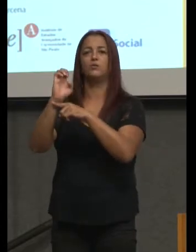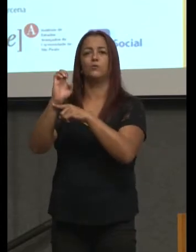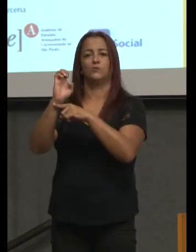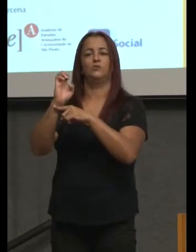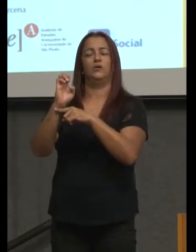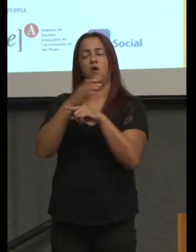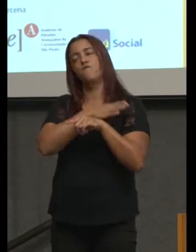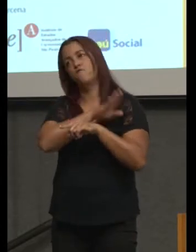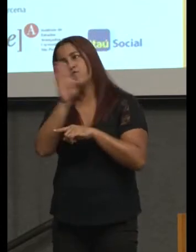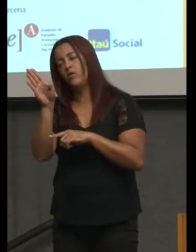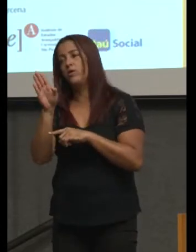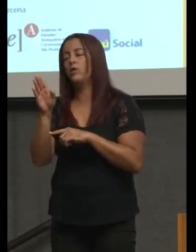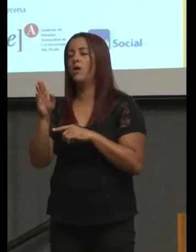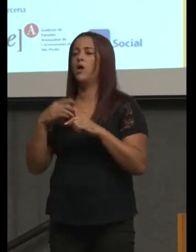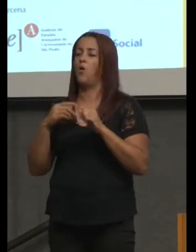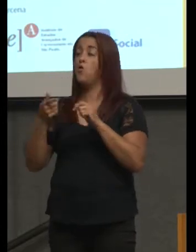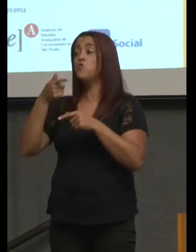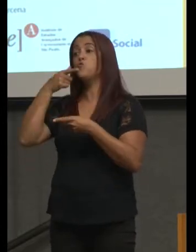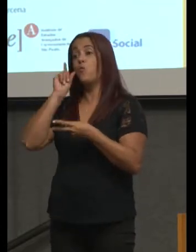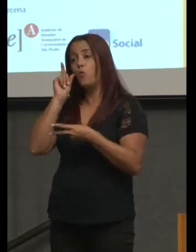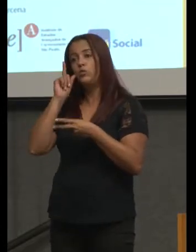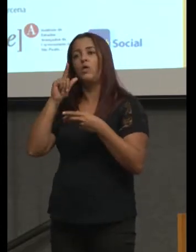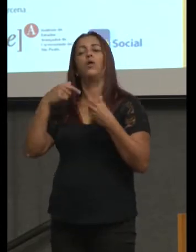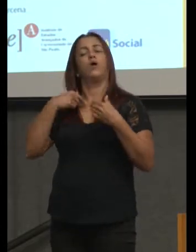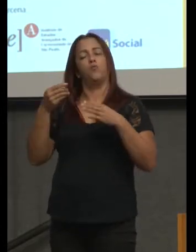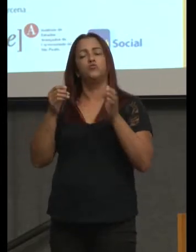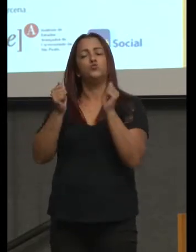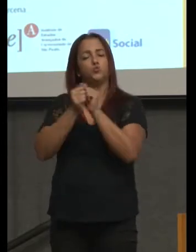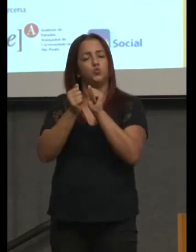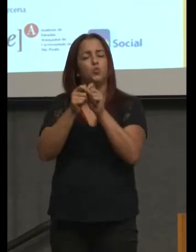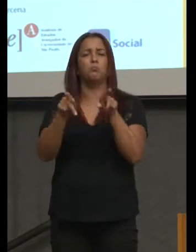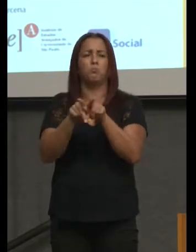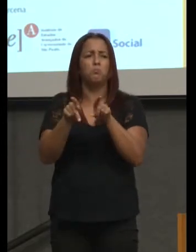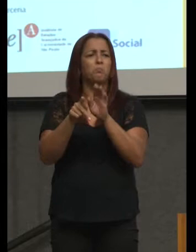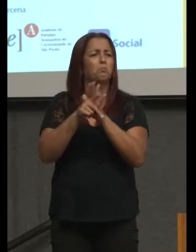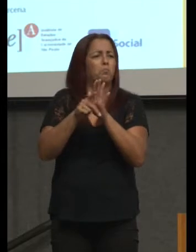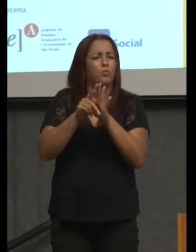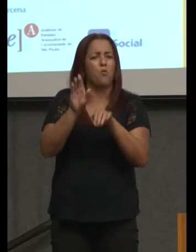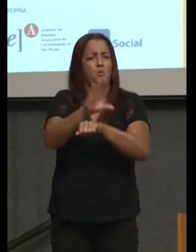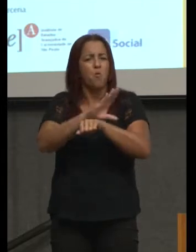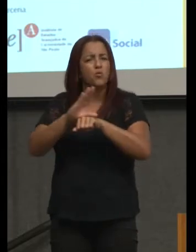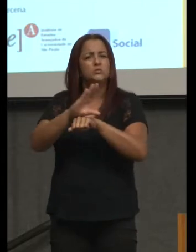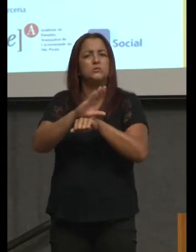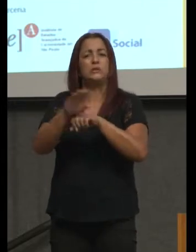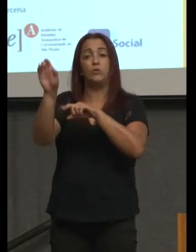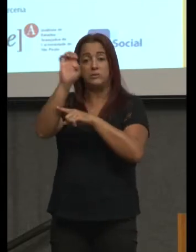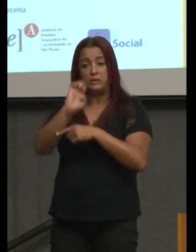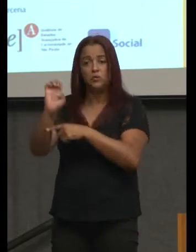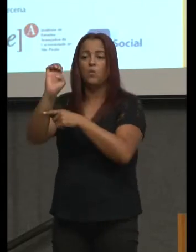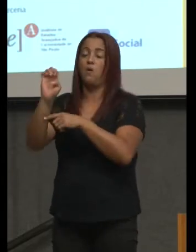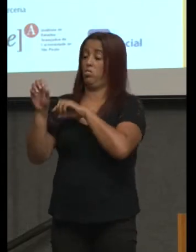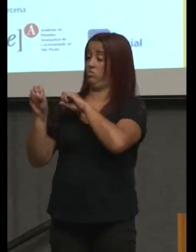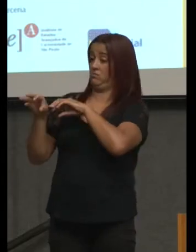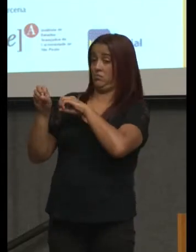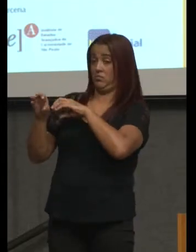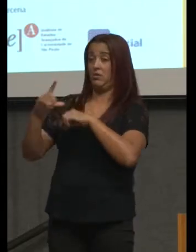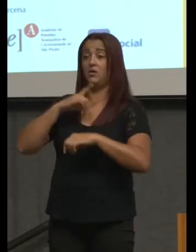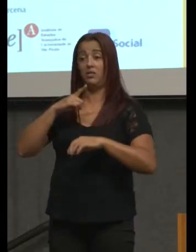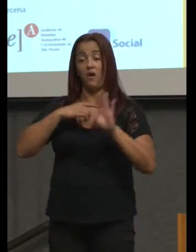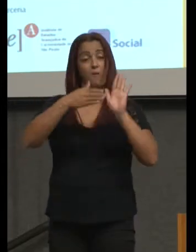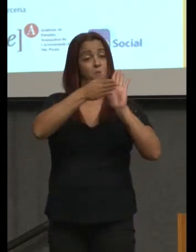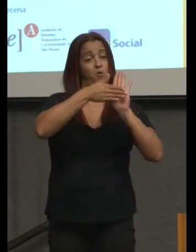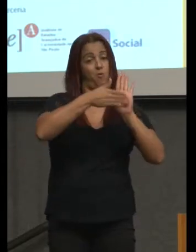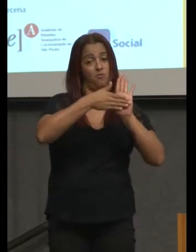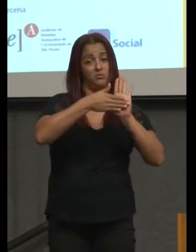o dia com o Conselho Estadual de Educação, discutindo uma outra proposta pedagógica para a escola de ensino médio.